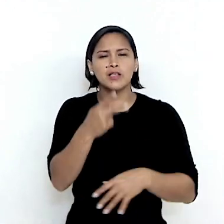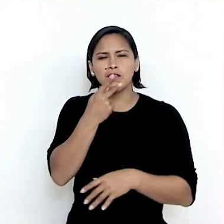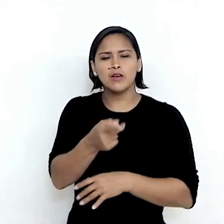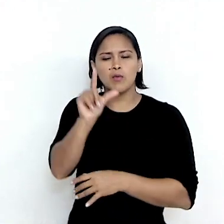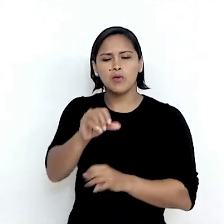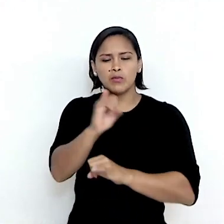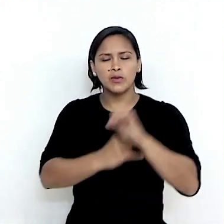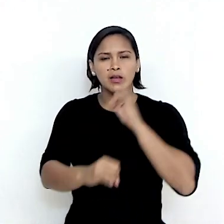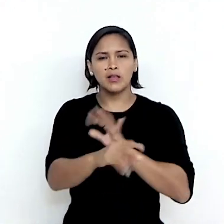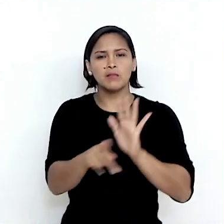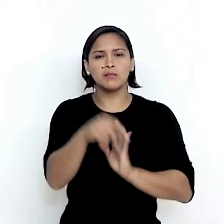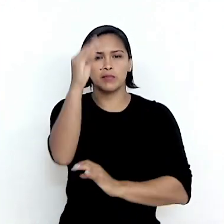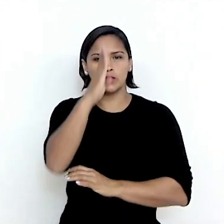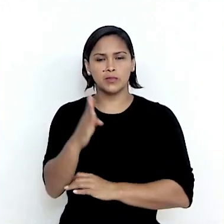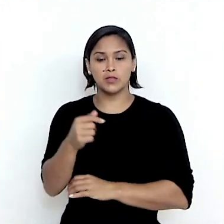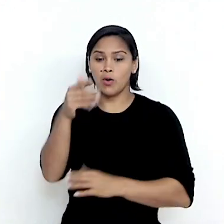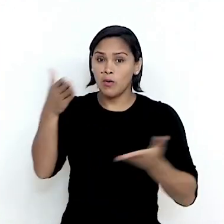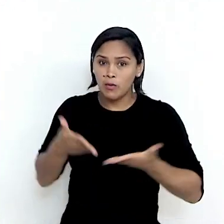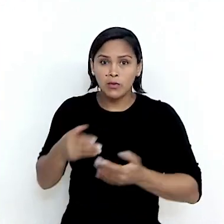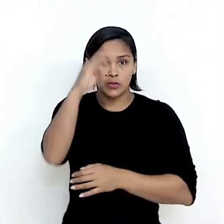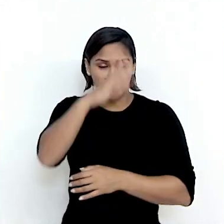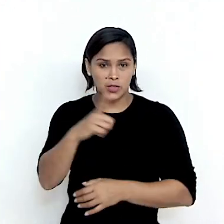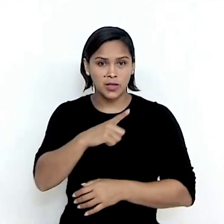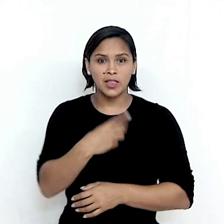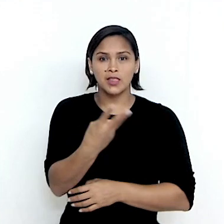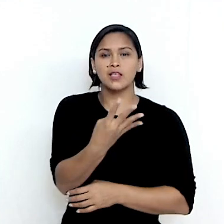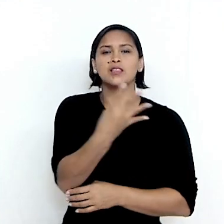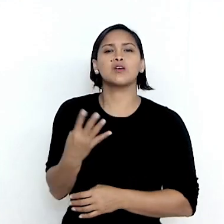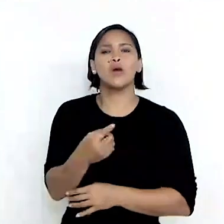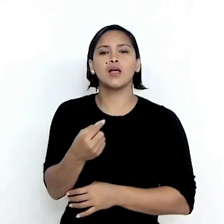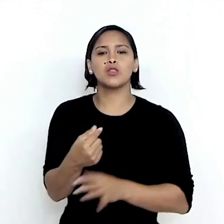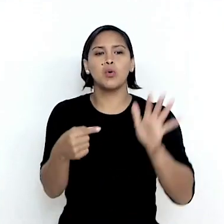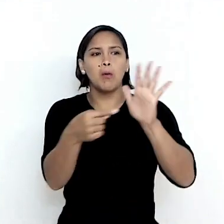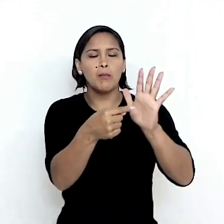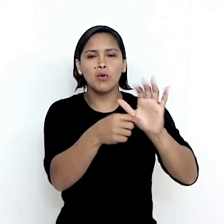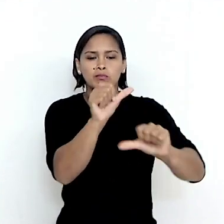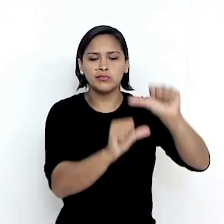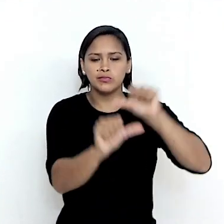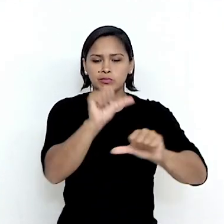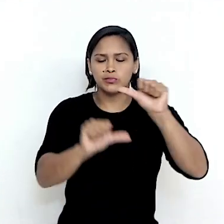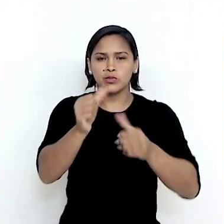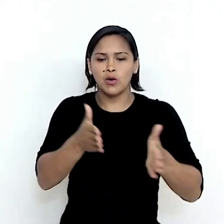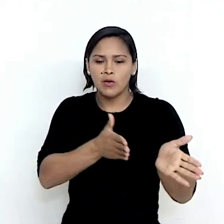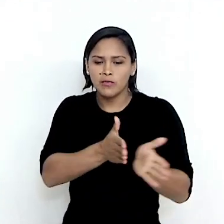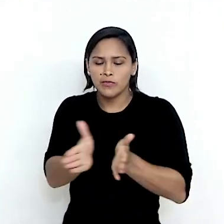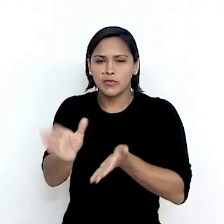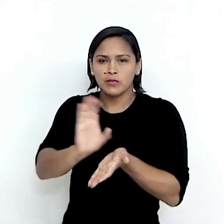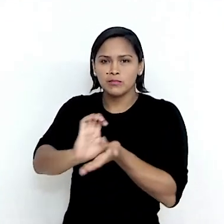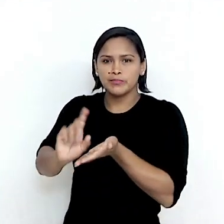falando sobre a internet brasileira. O Brasil hoje conta com 34 pontos de troca de tráfego